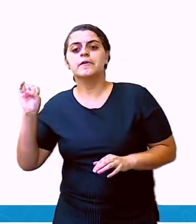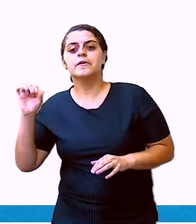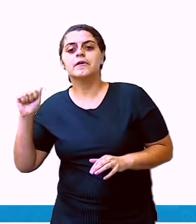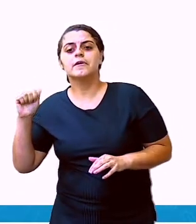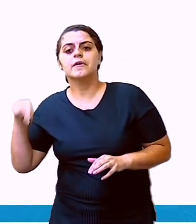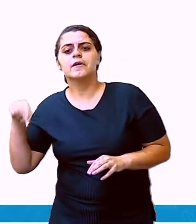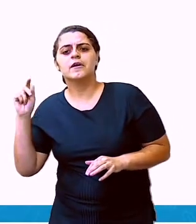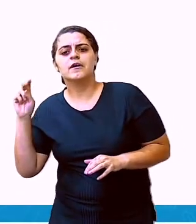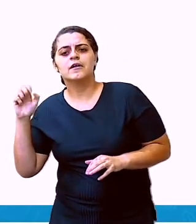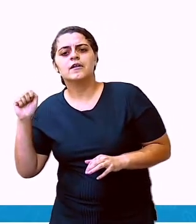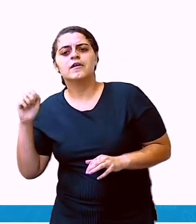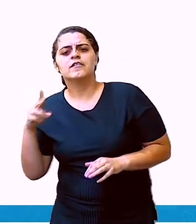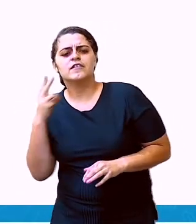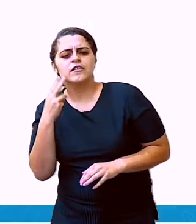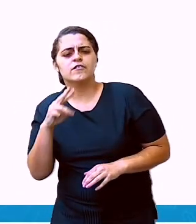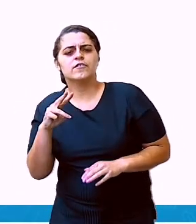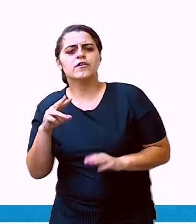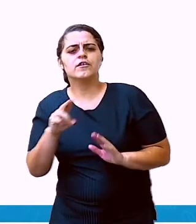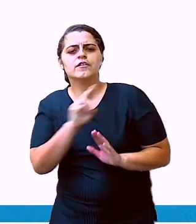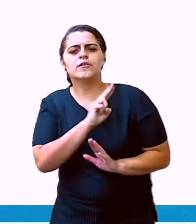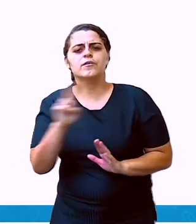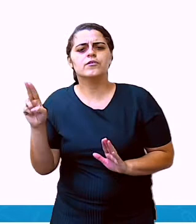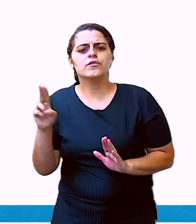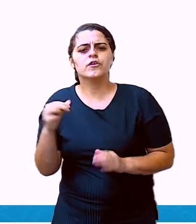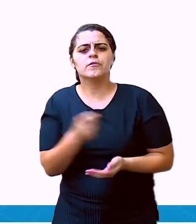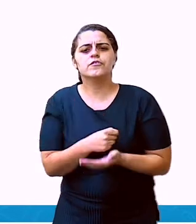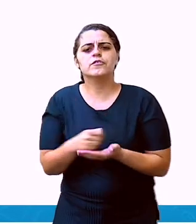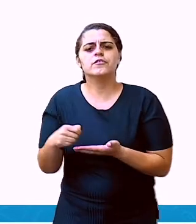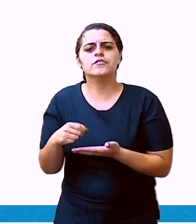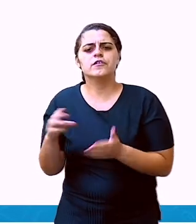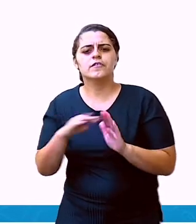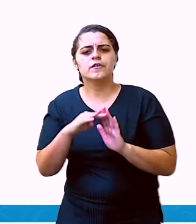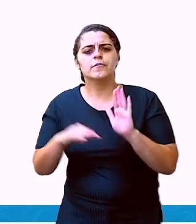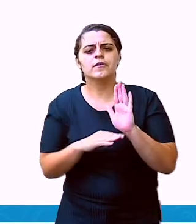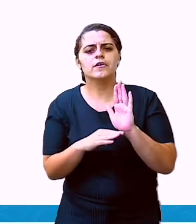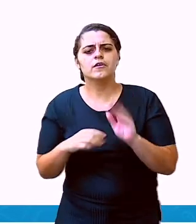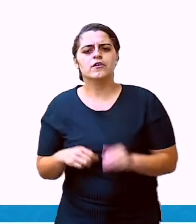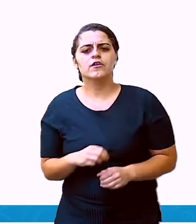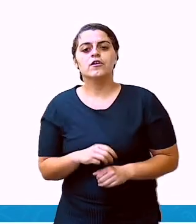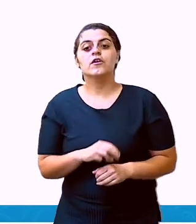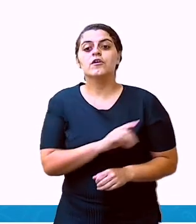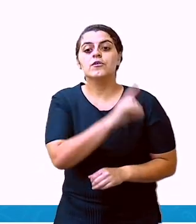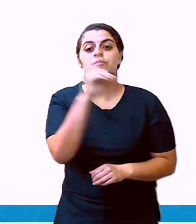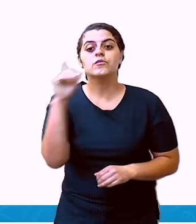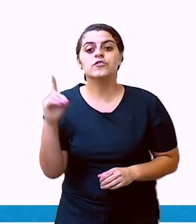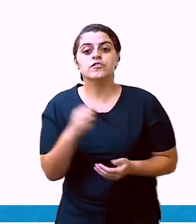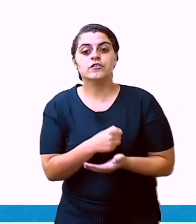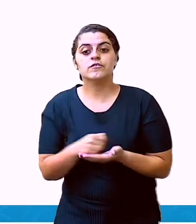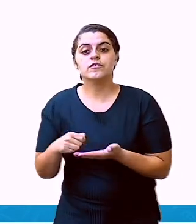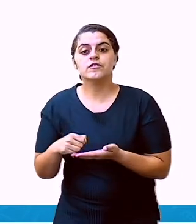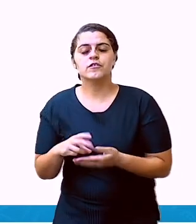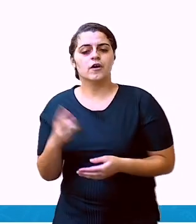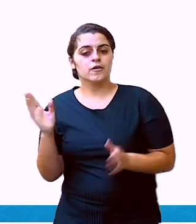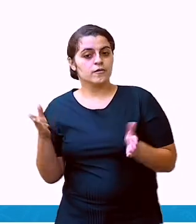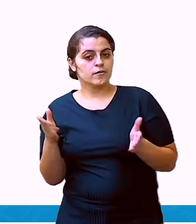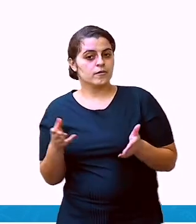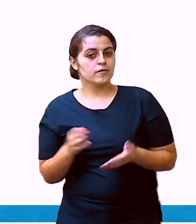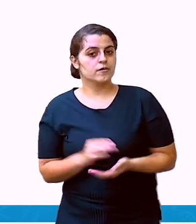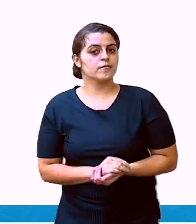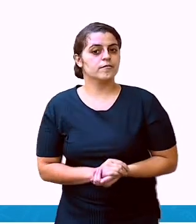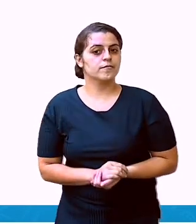E observaram que embaixo tem o nome de quem escreveu e a data que o bilhete foi escrito? Vamos agora